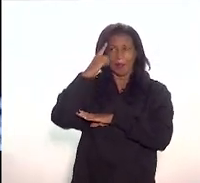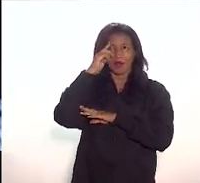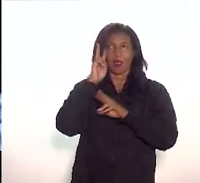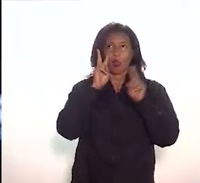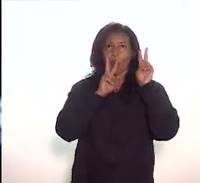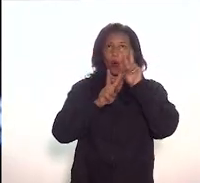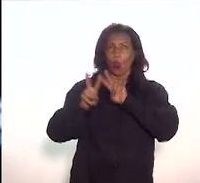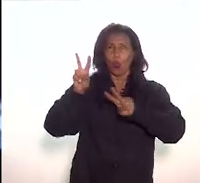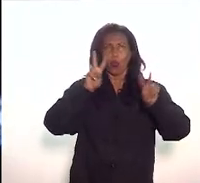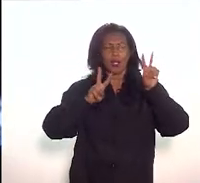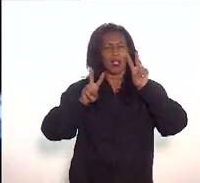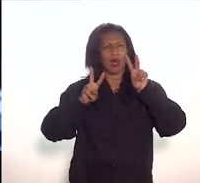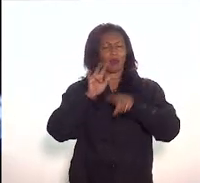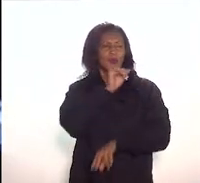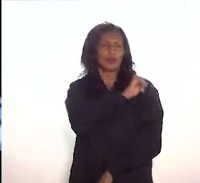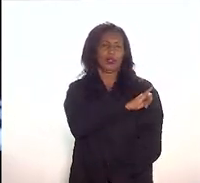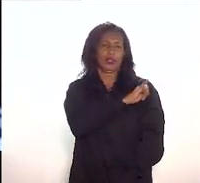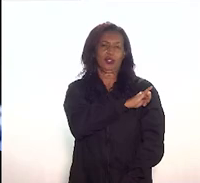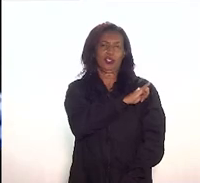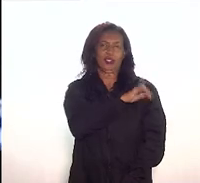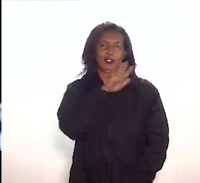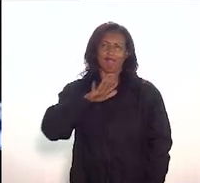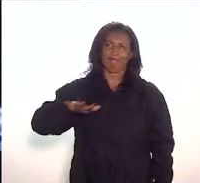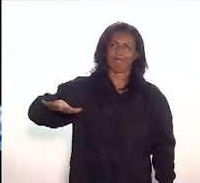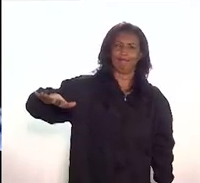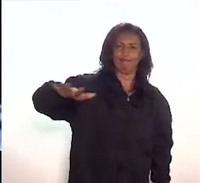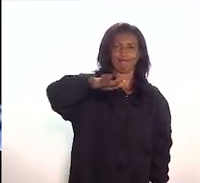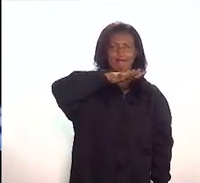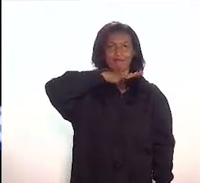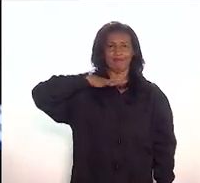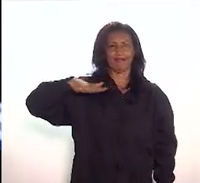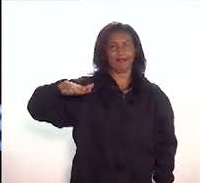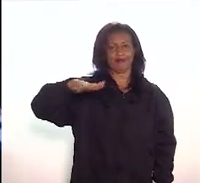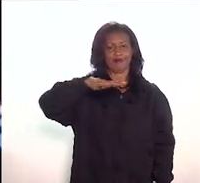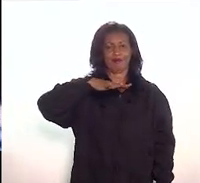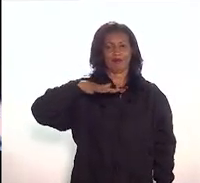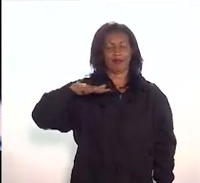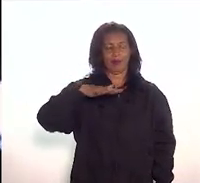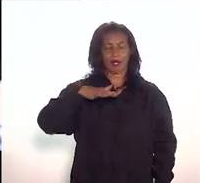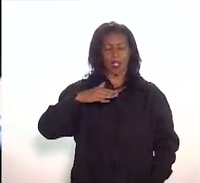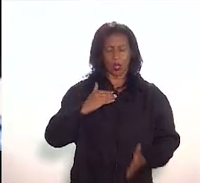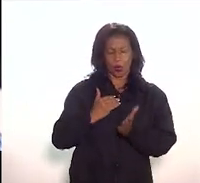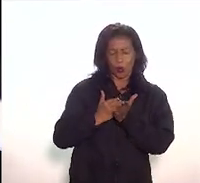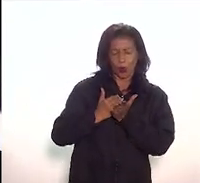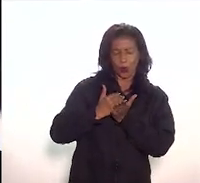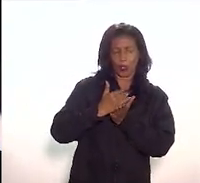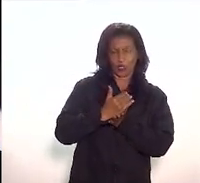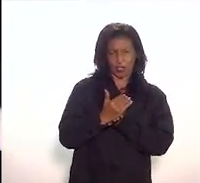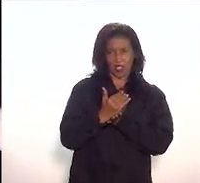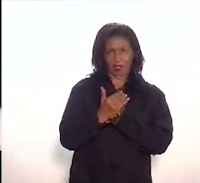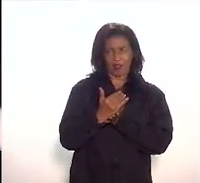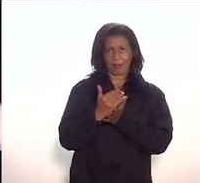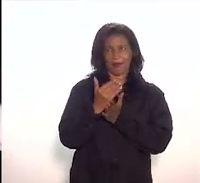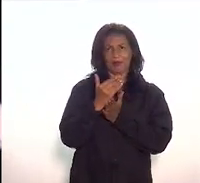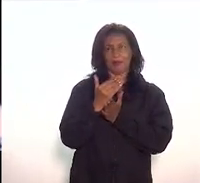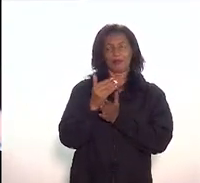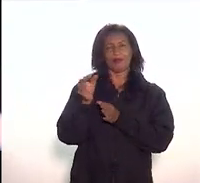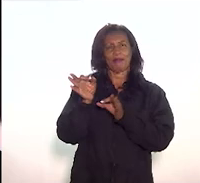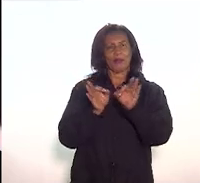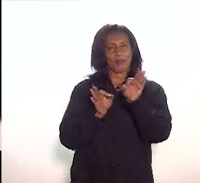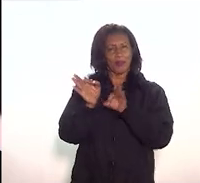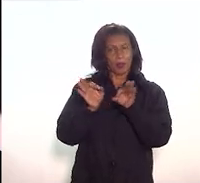olhar para a cidade do Rio de Janeiro. Bom, o projeto ele entra em contexto com alguns pontos que eu e o André discutimos muito